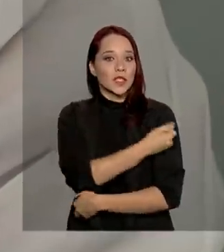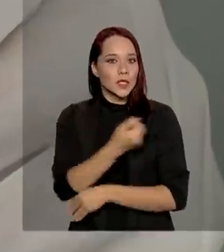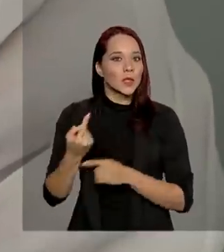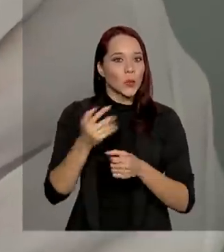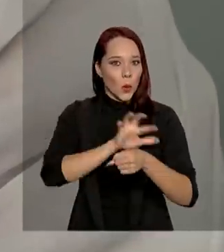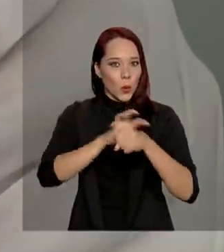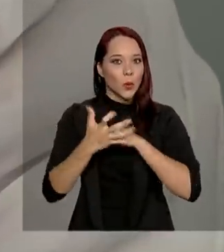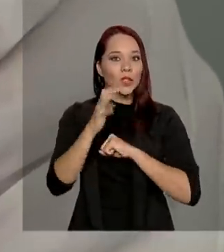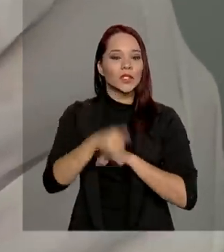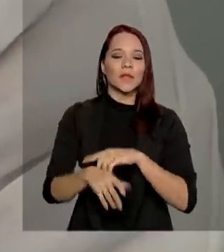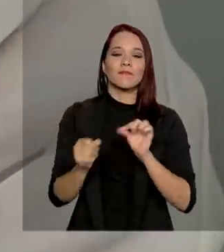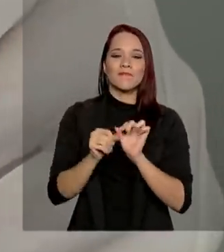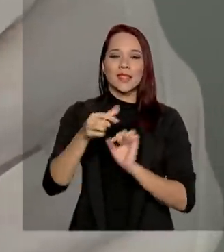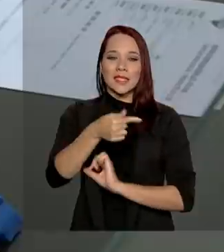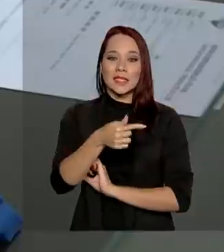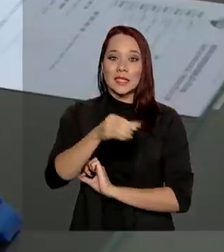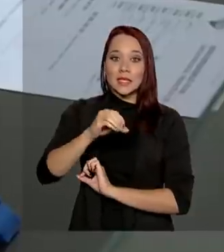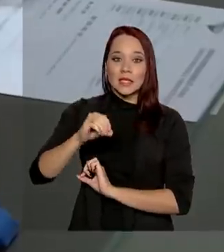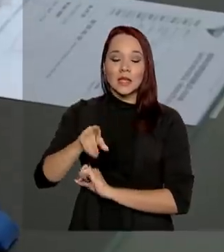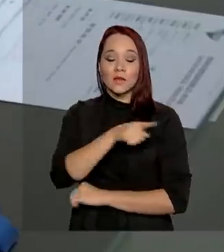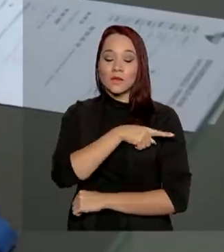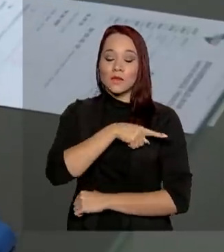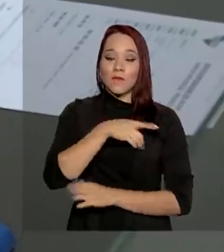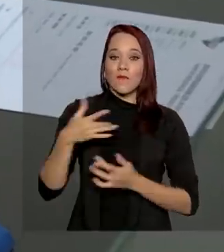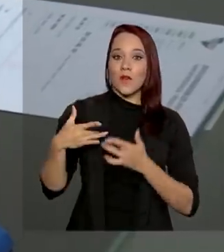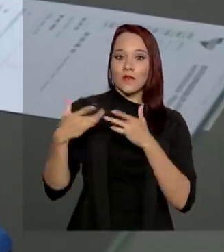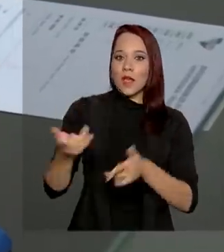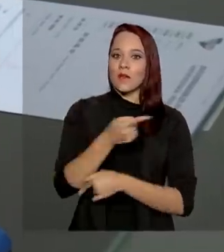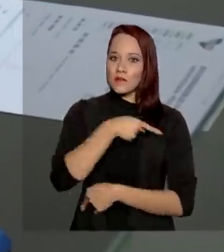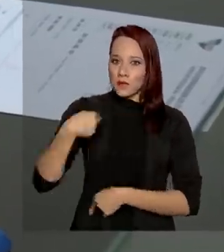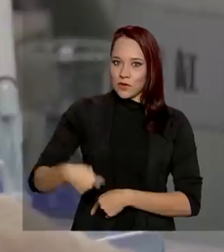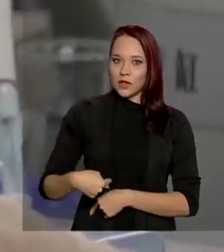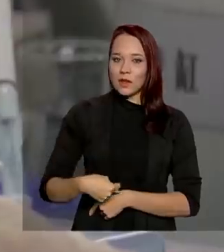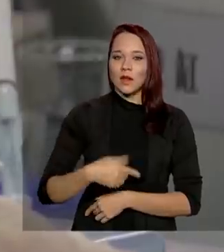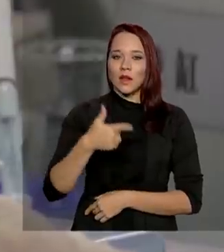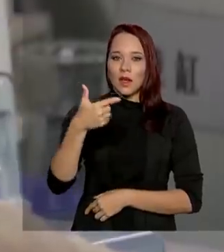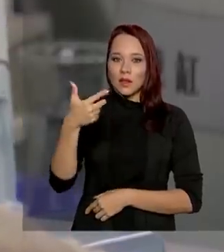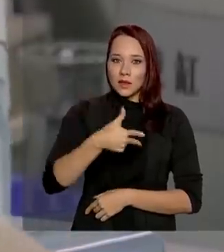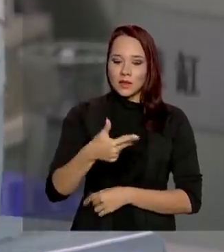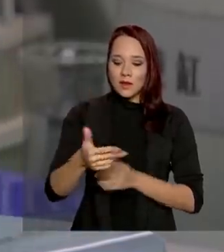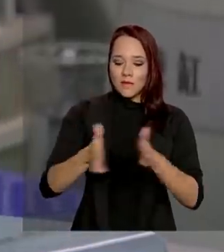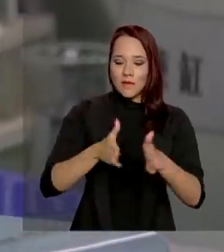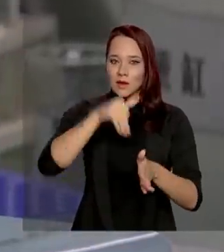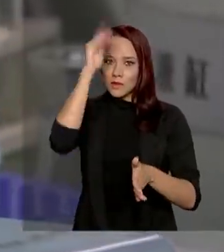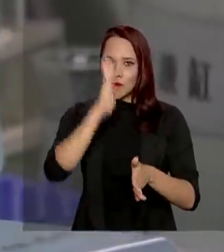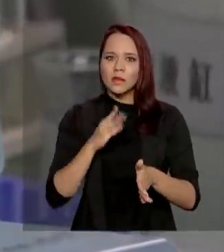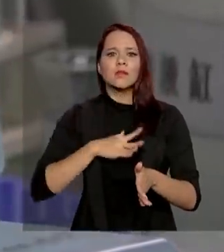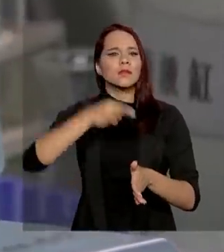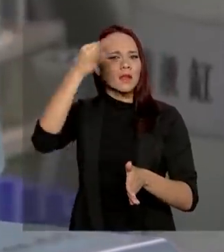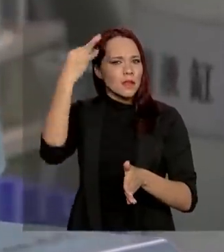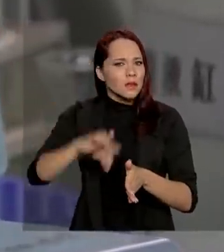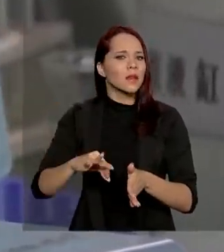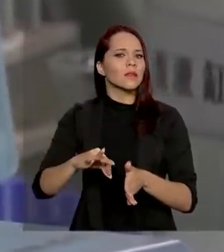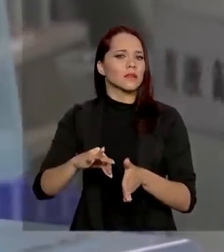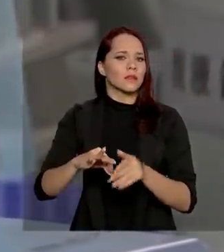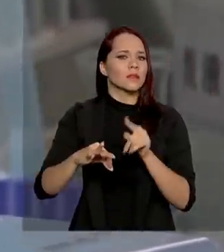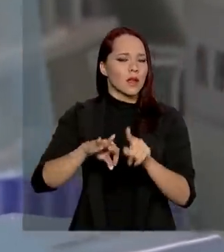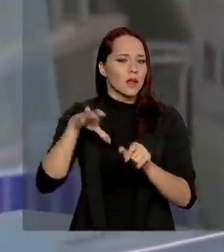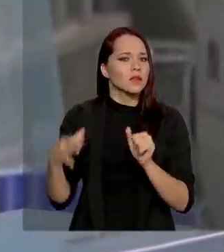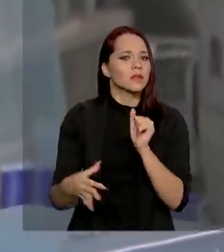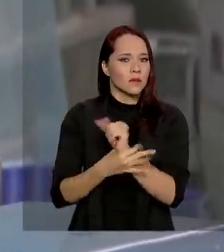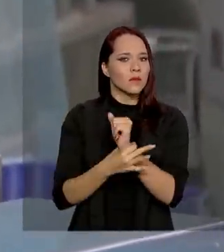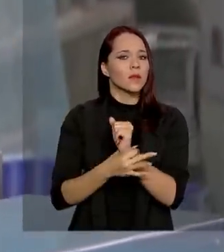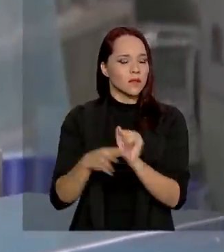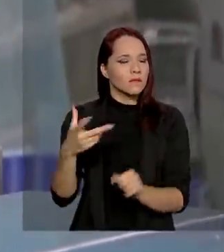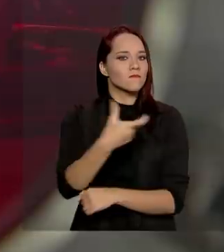feitas em mais de 700 voluntários chineses. A terceira fase, brasileira, é para certificar a eficácia e a segurança